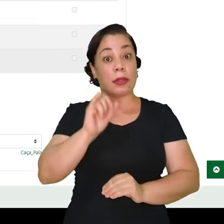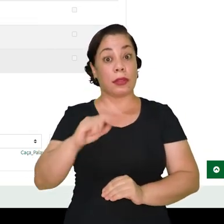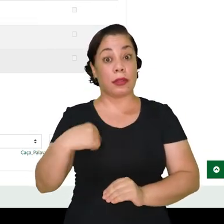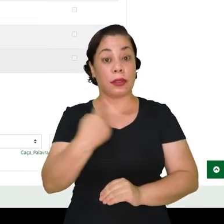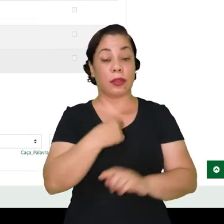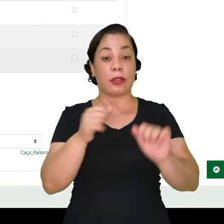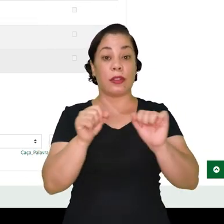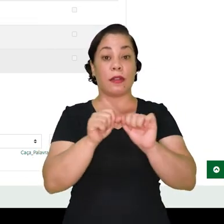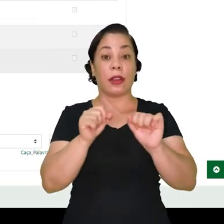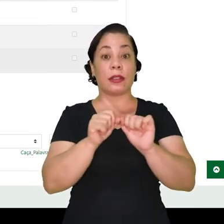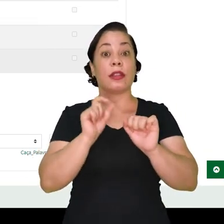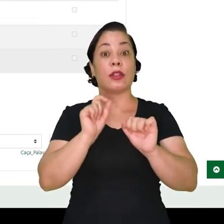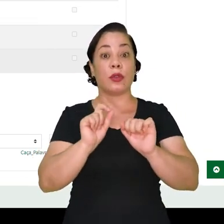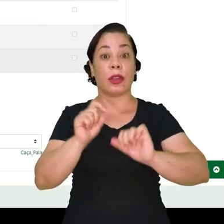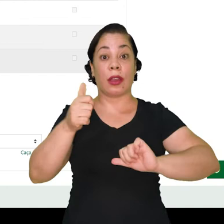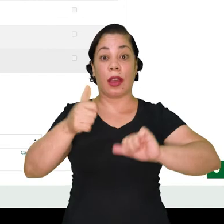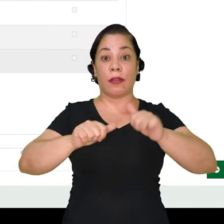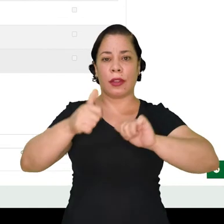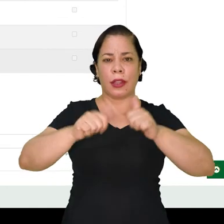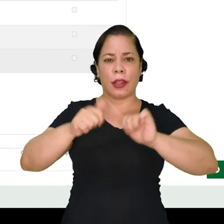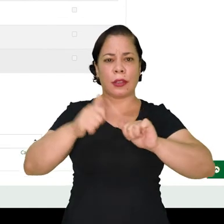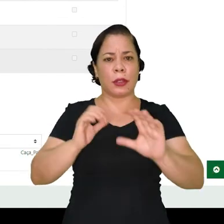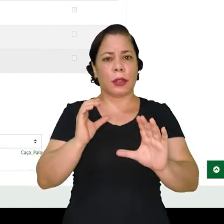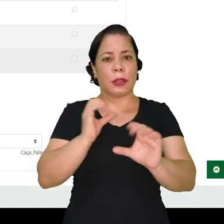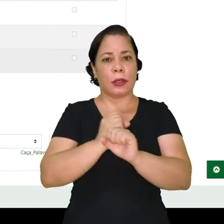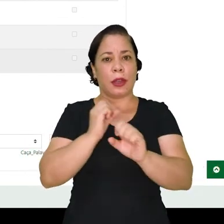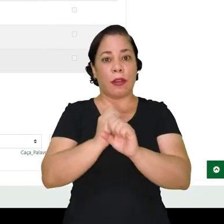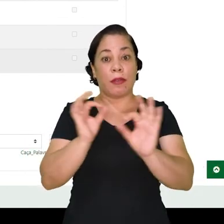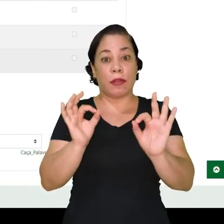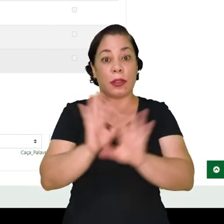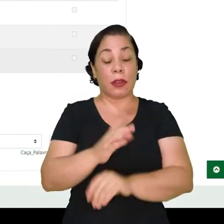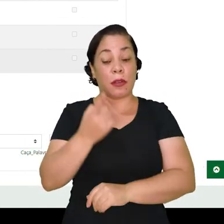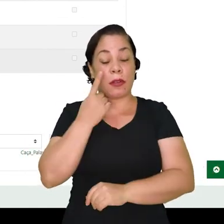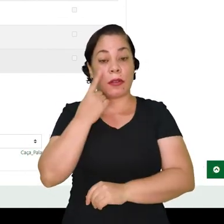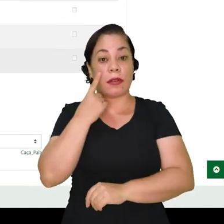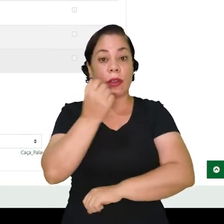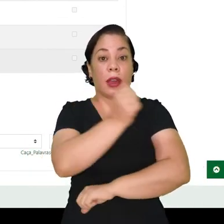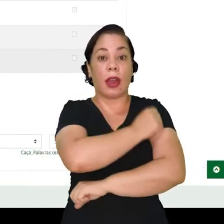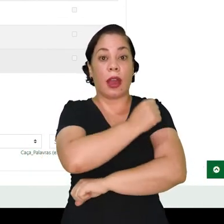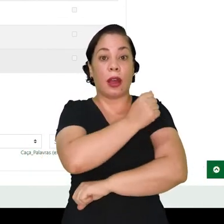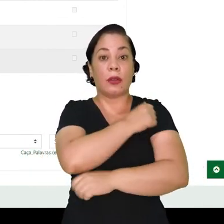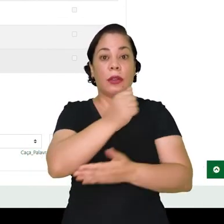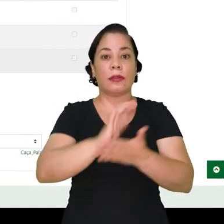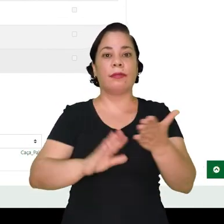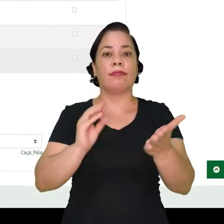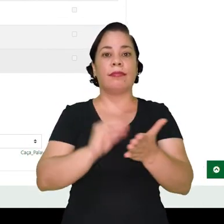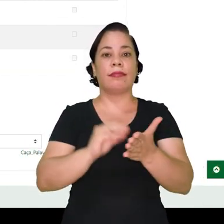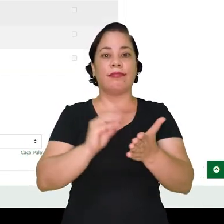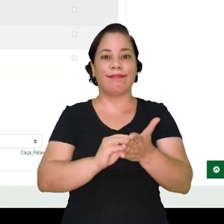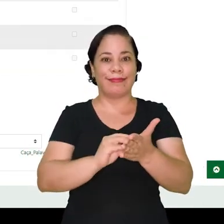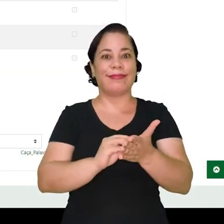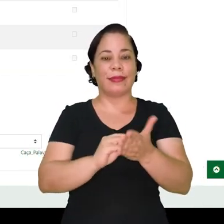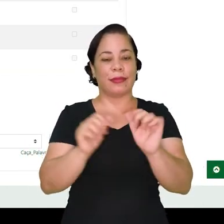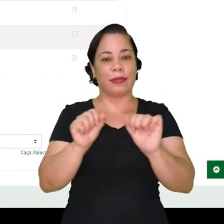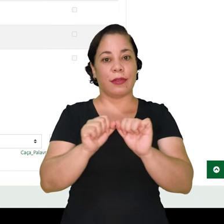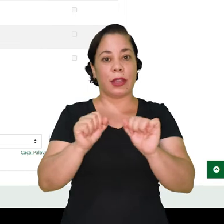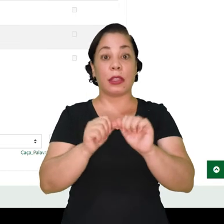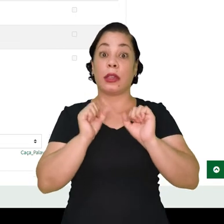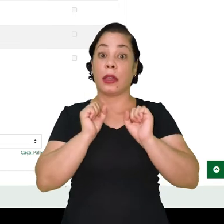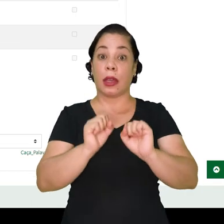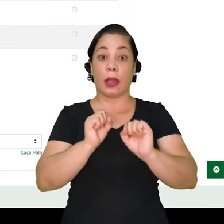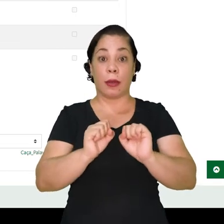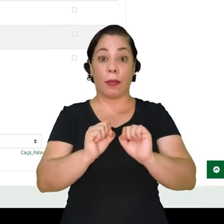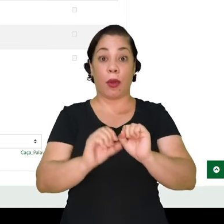quando nós estamos fazendo o fechamento das avaliações e verificamos que os alunos não entregaram aquela atividade. Então, já